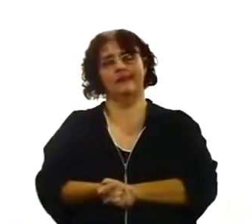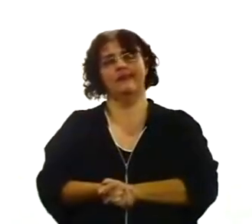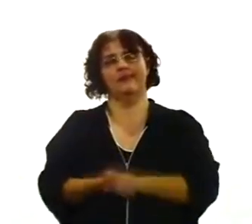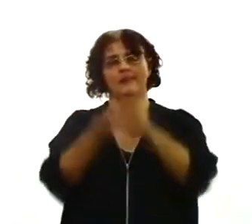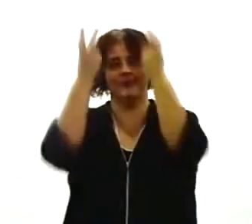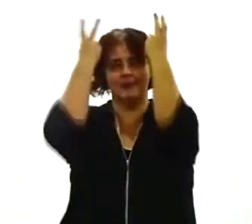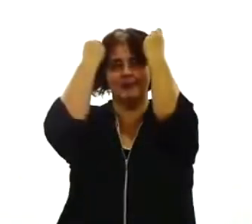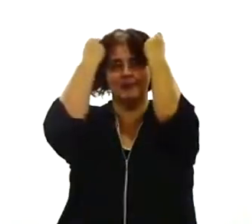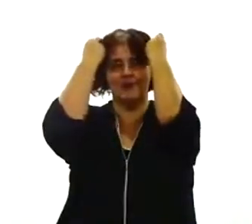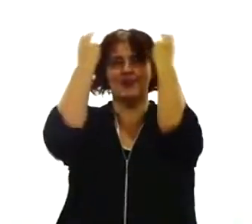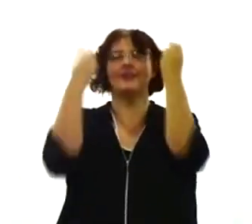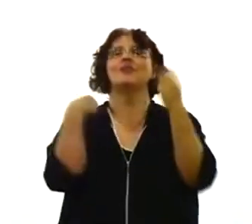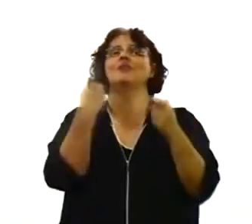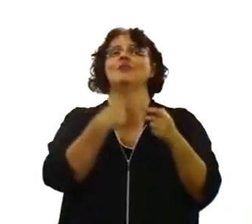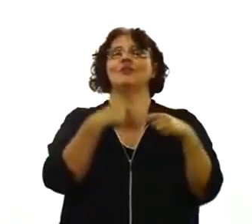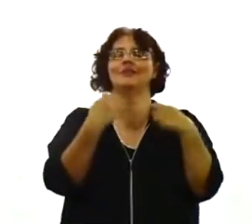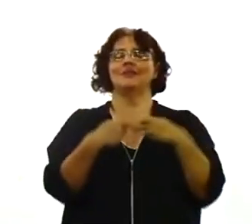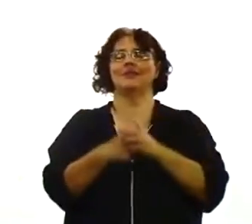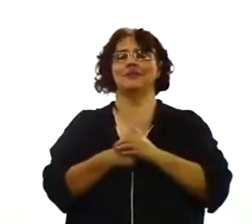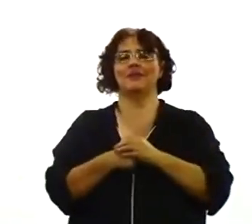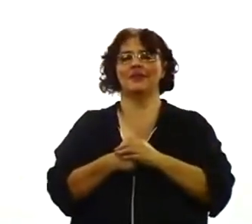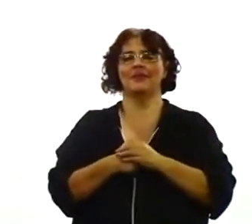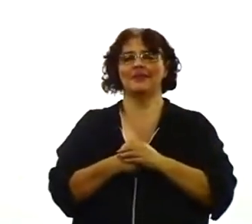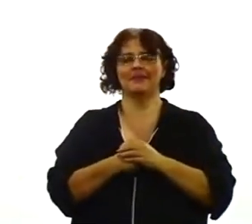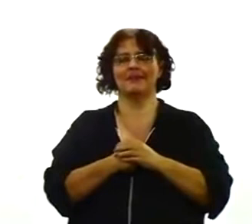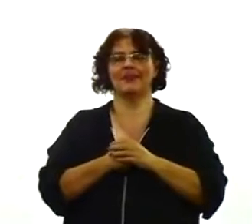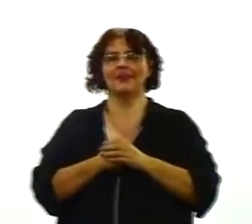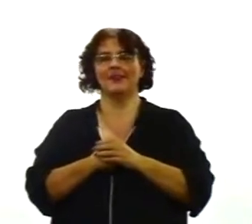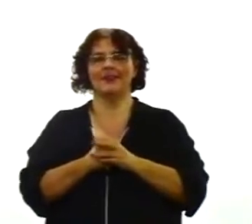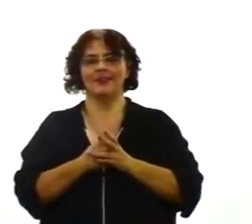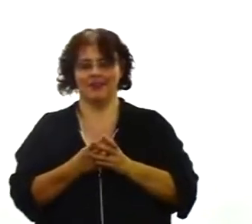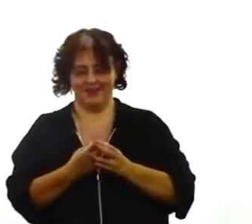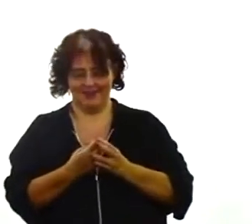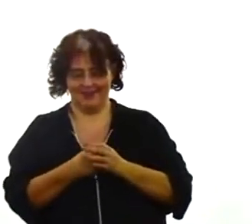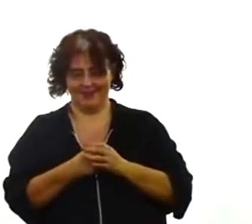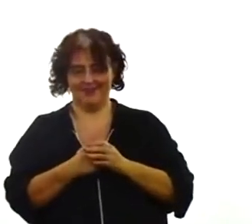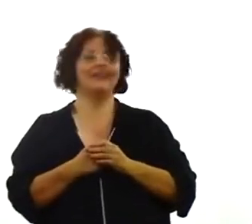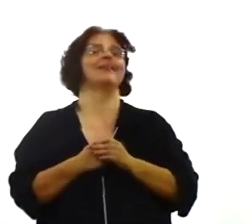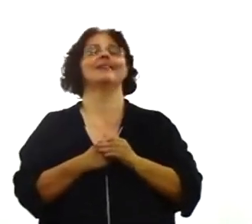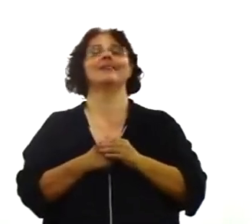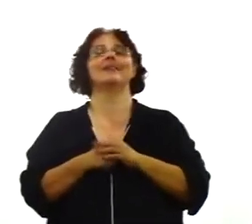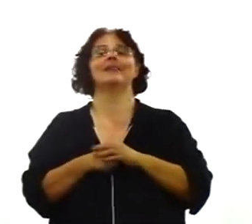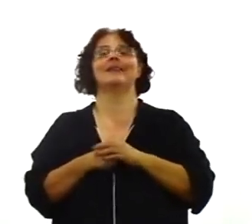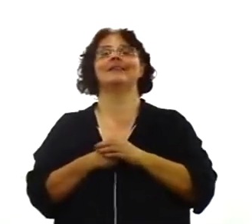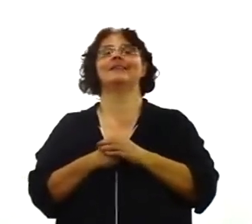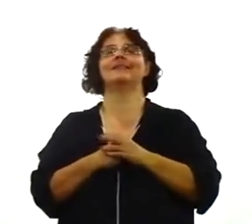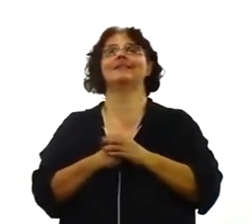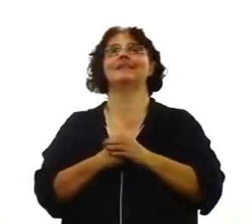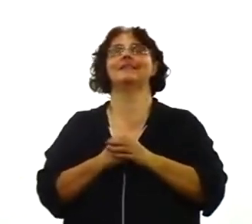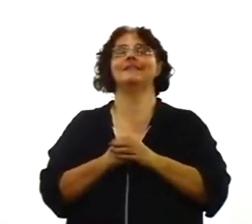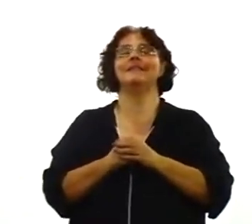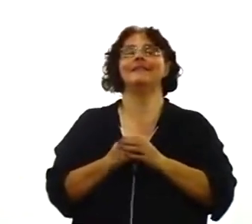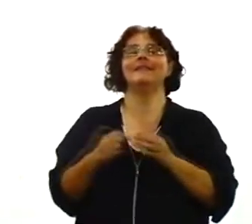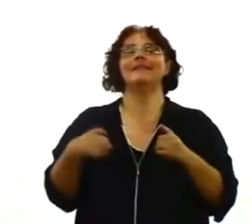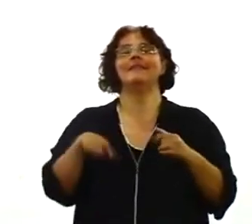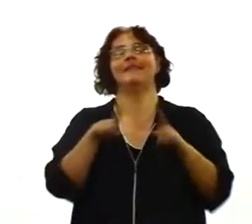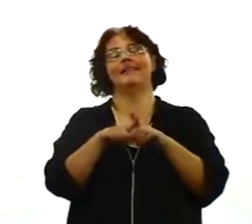cristã? Porque a Páscoa cristã é comemorada pela igreja. Você vai entender isso agora, na terceira ideia. A